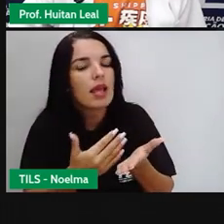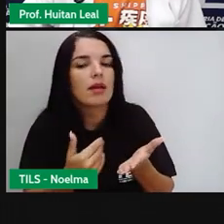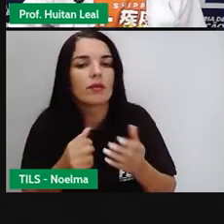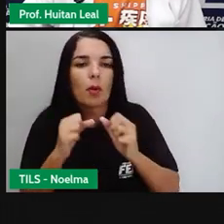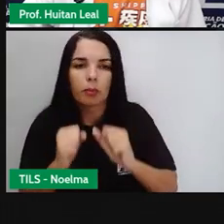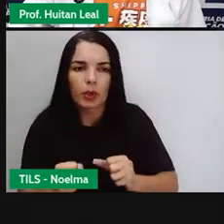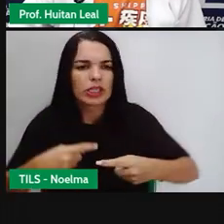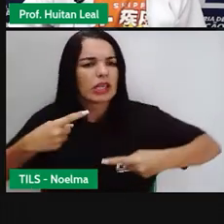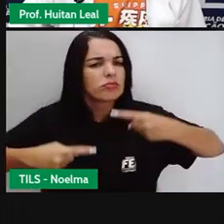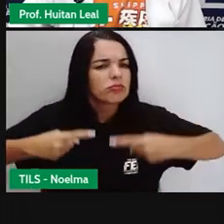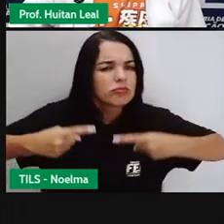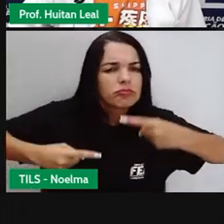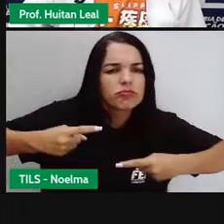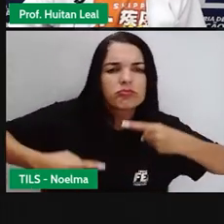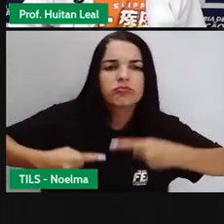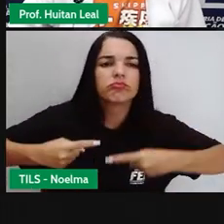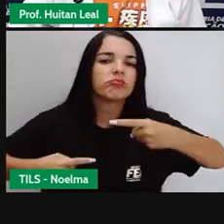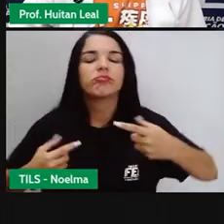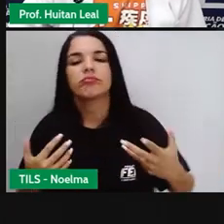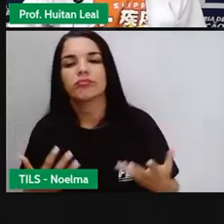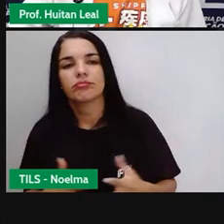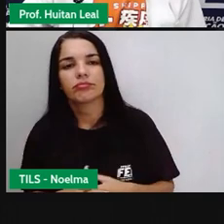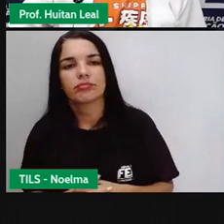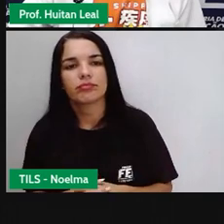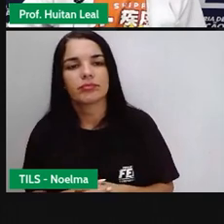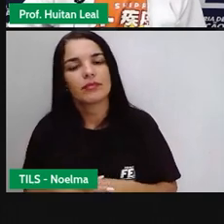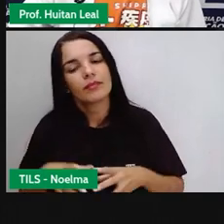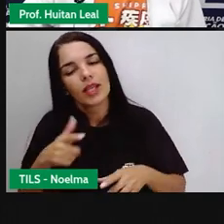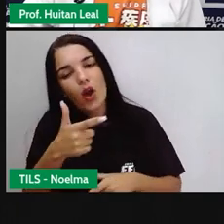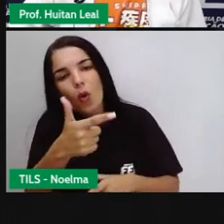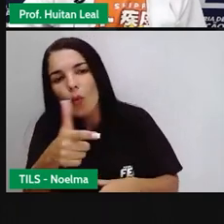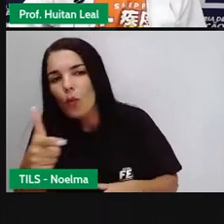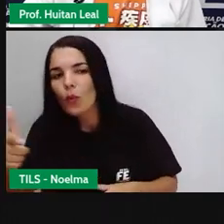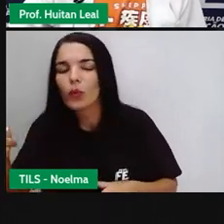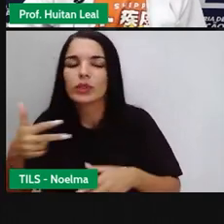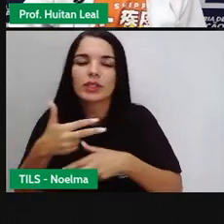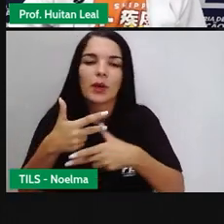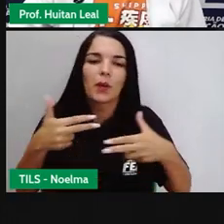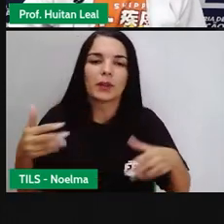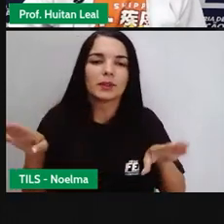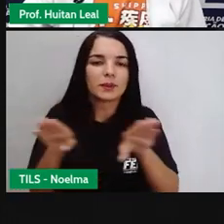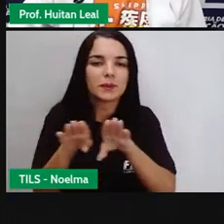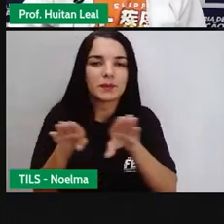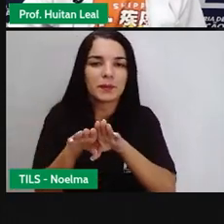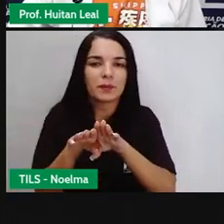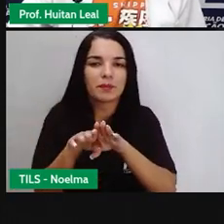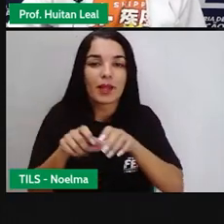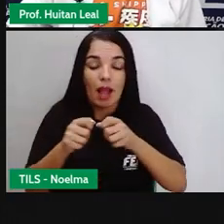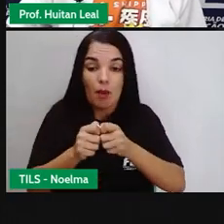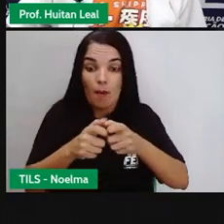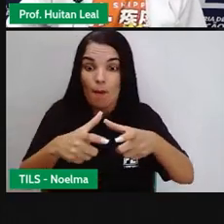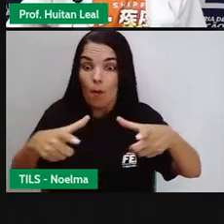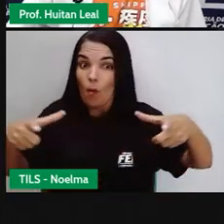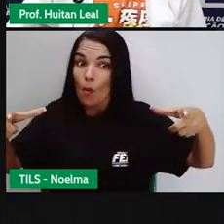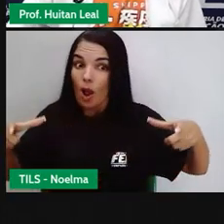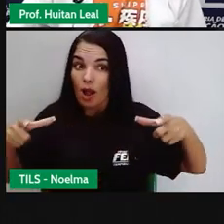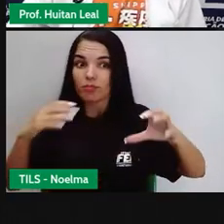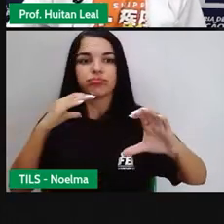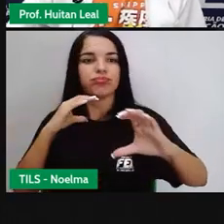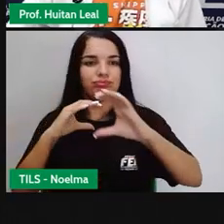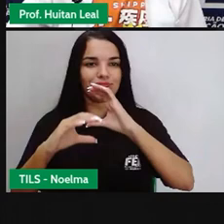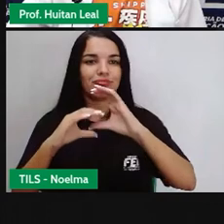tornam-se discursos políticos, entre outras coisas, no âmbito da comunicação.